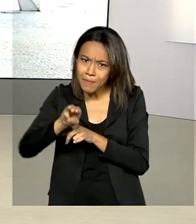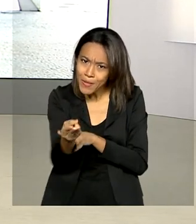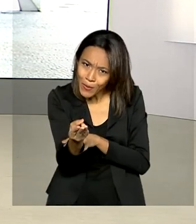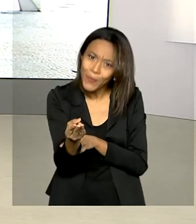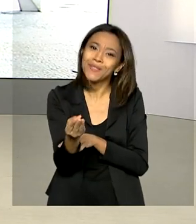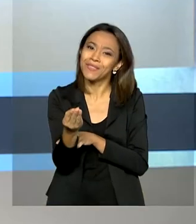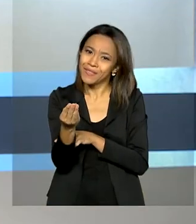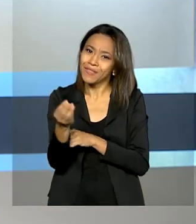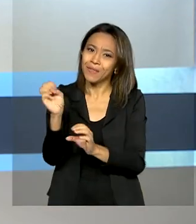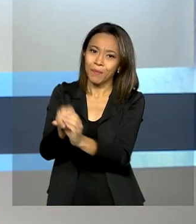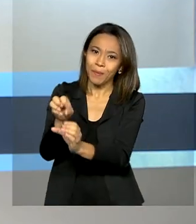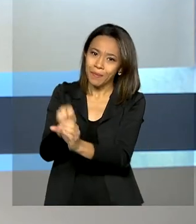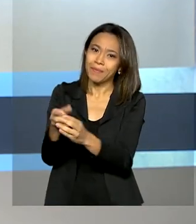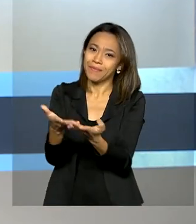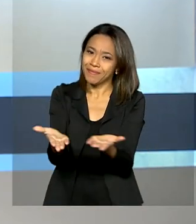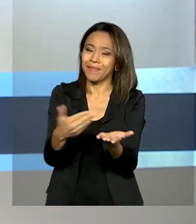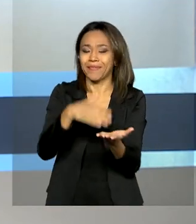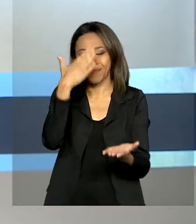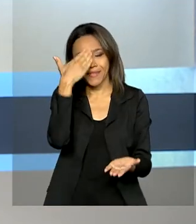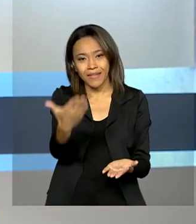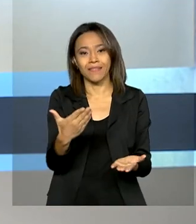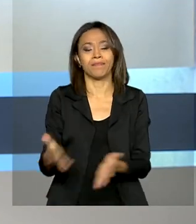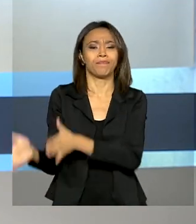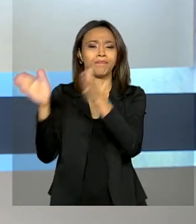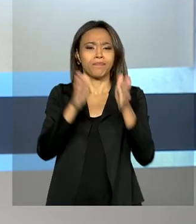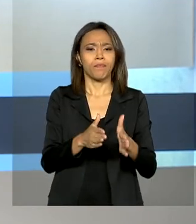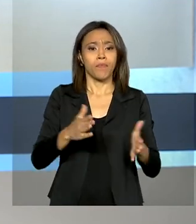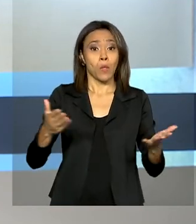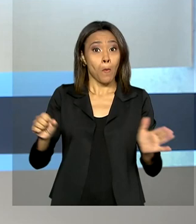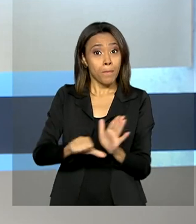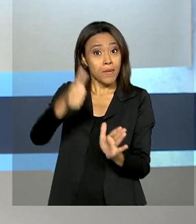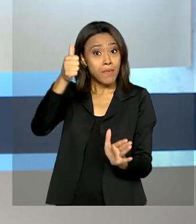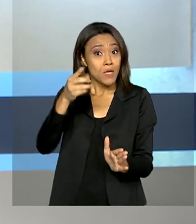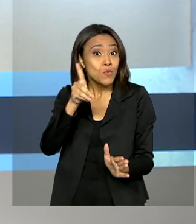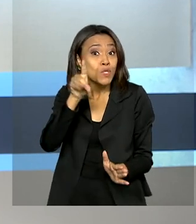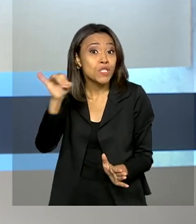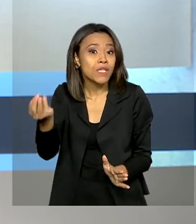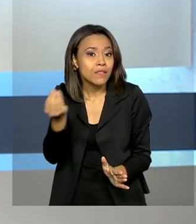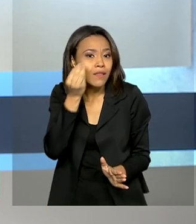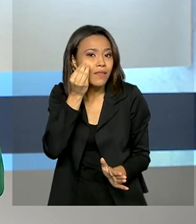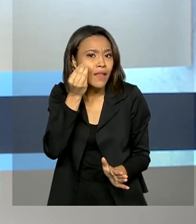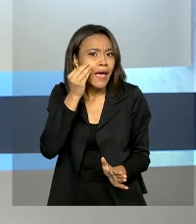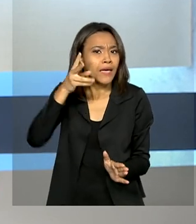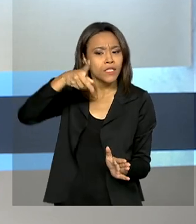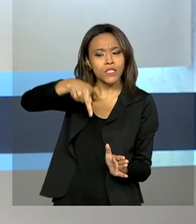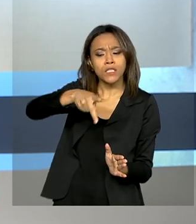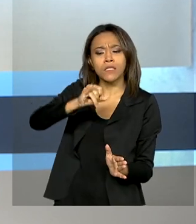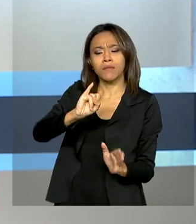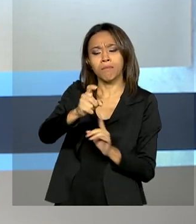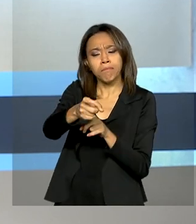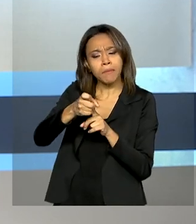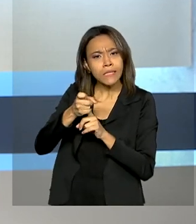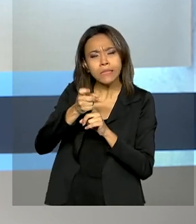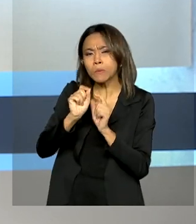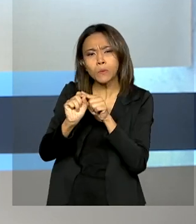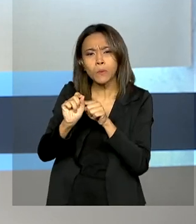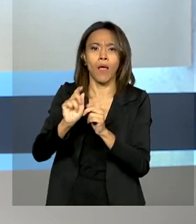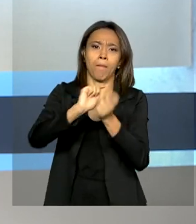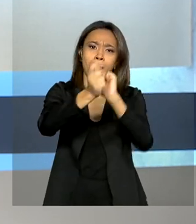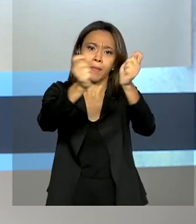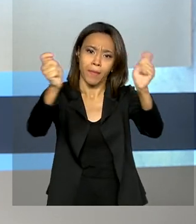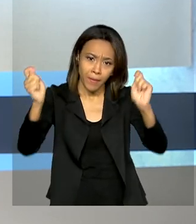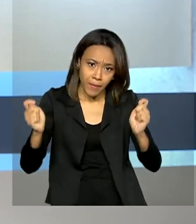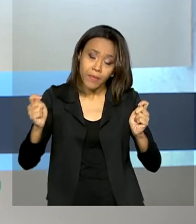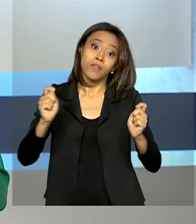Selma, obrigada pelas suas informações. E olha, no primeiro dia de testes, o PIX, o novo sistema de pagamentos e transferências, registrou o valor